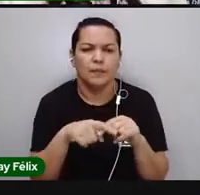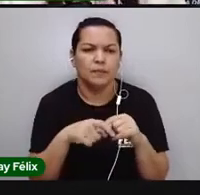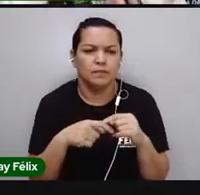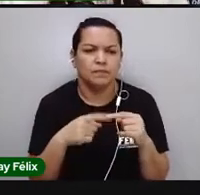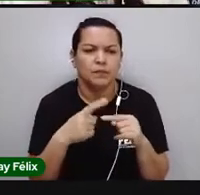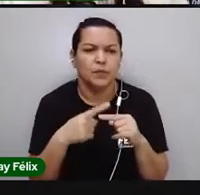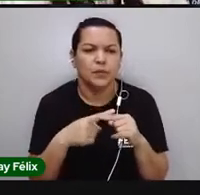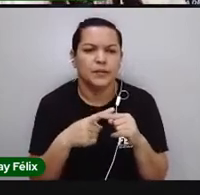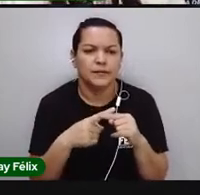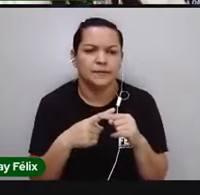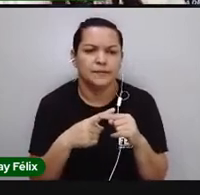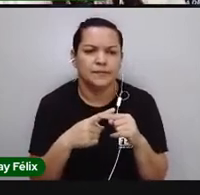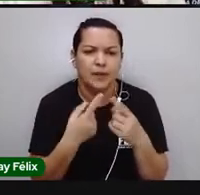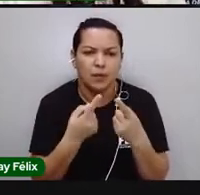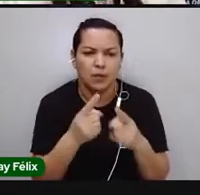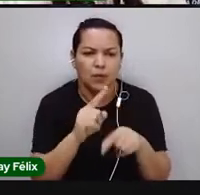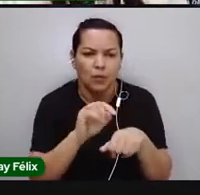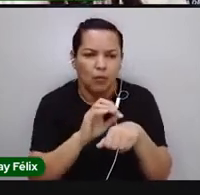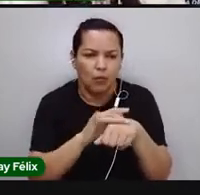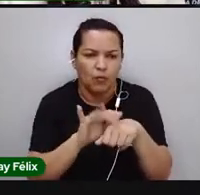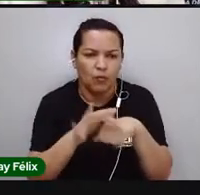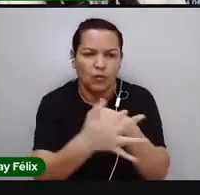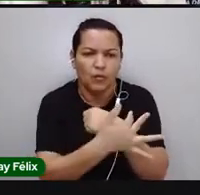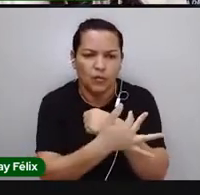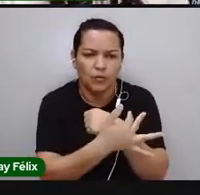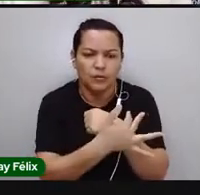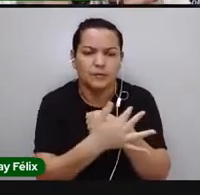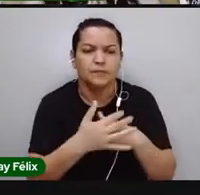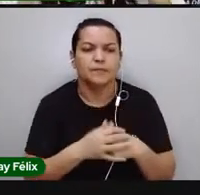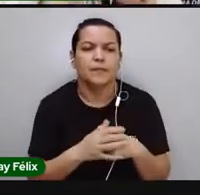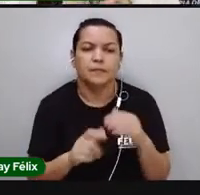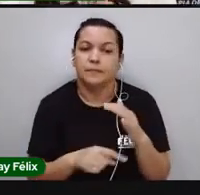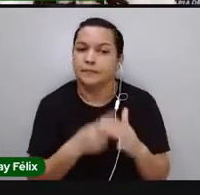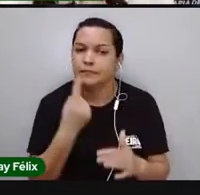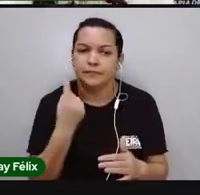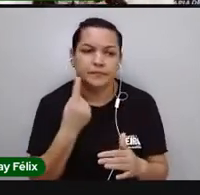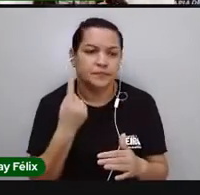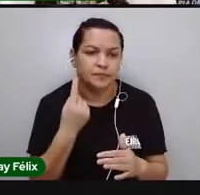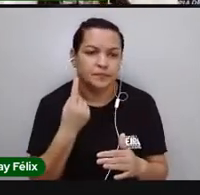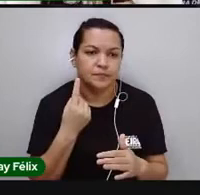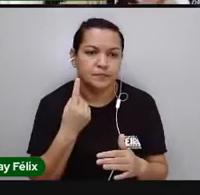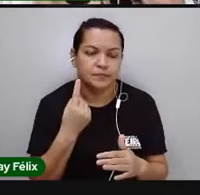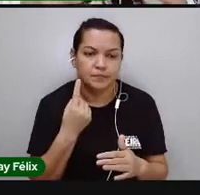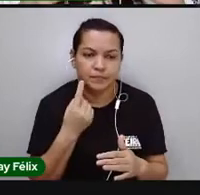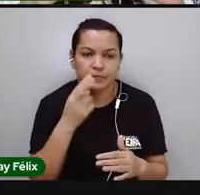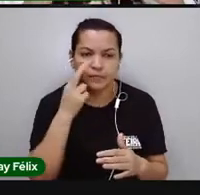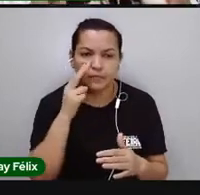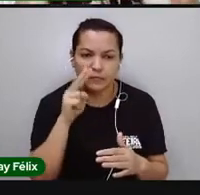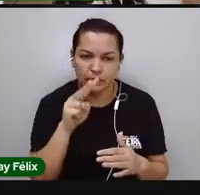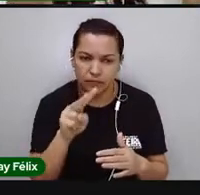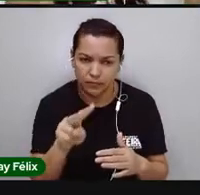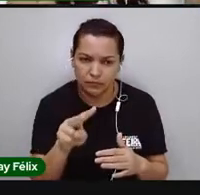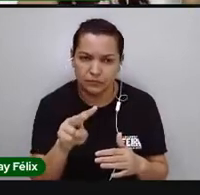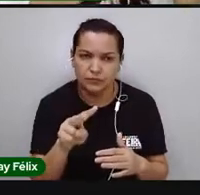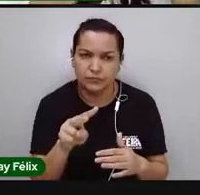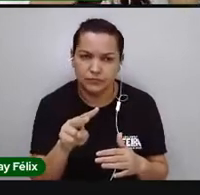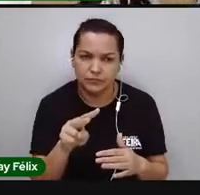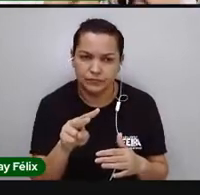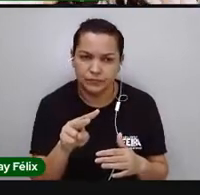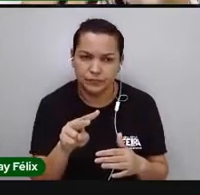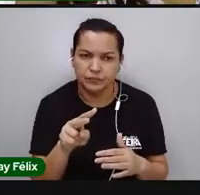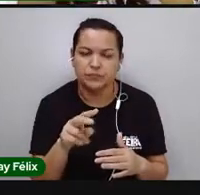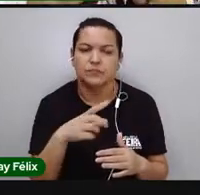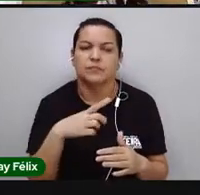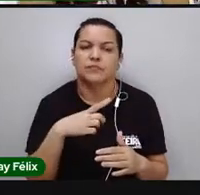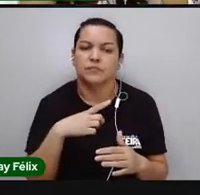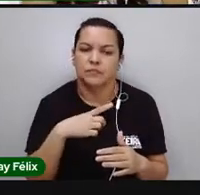contra a covid-19, por quê? Primeiro, porque a gente viu na última aula que já existia